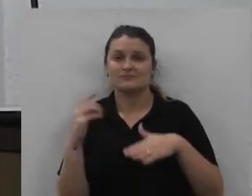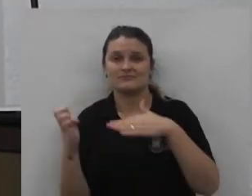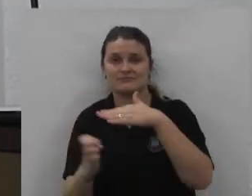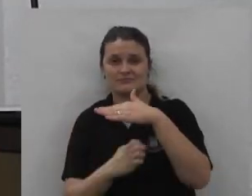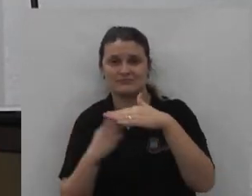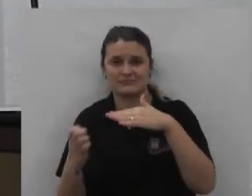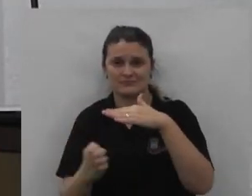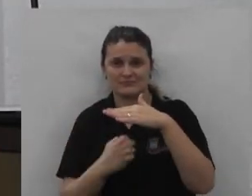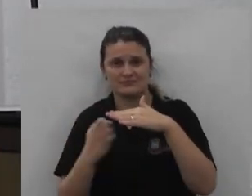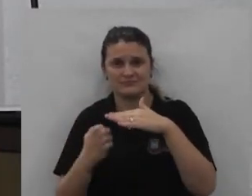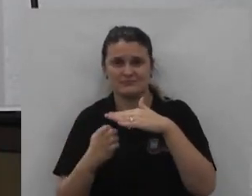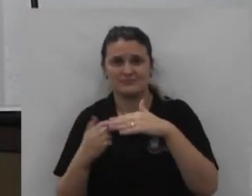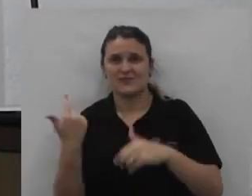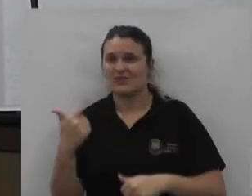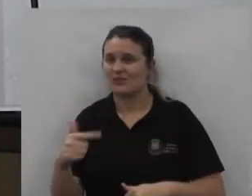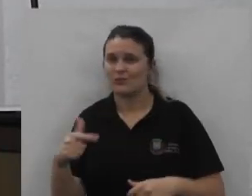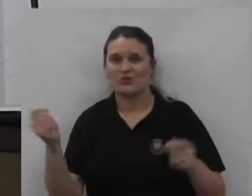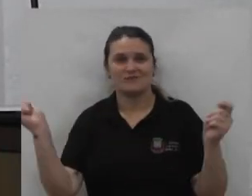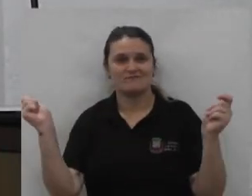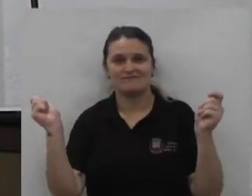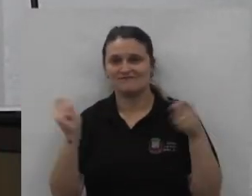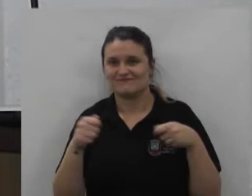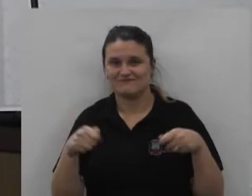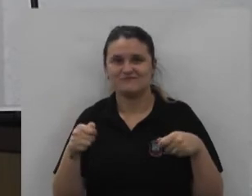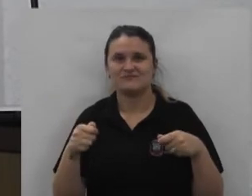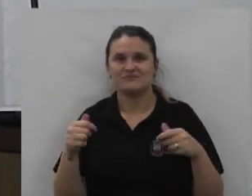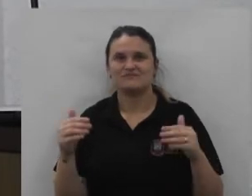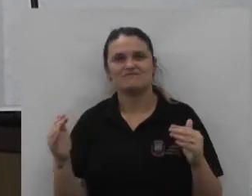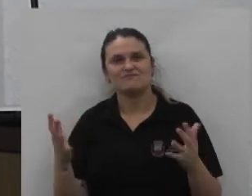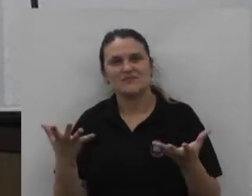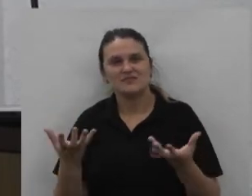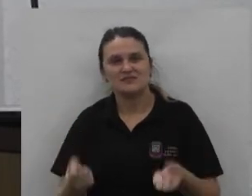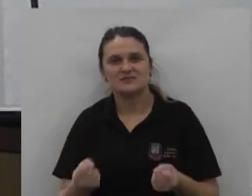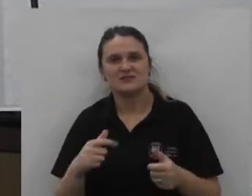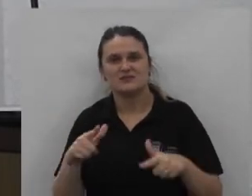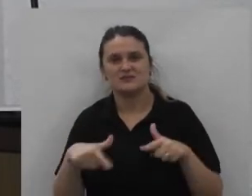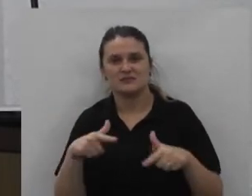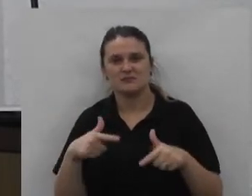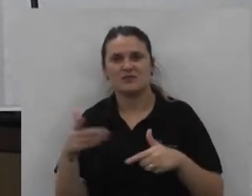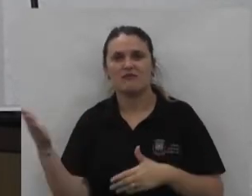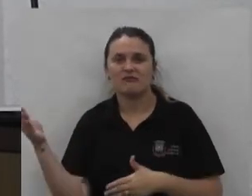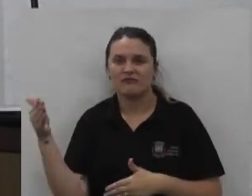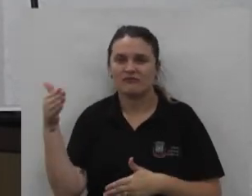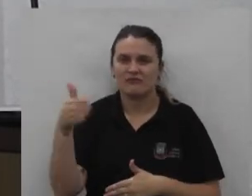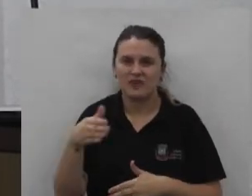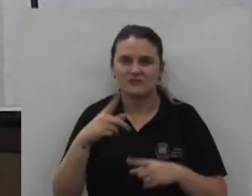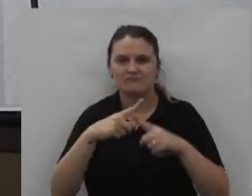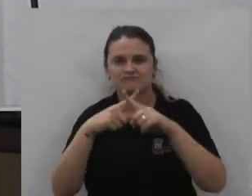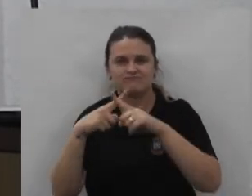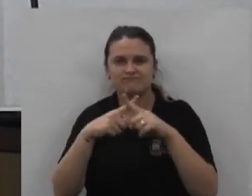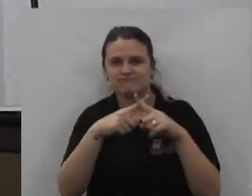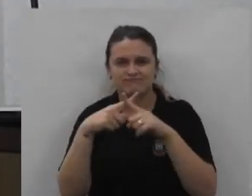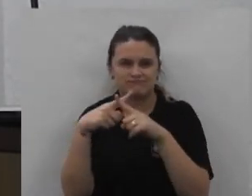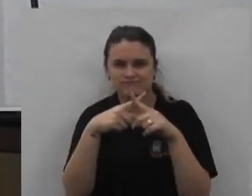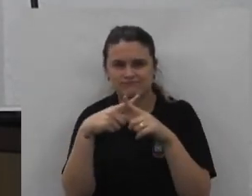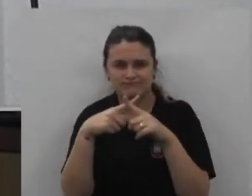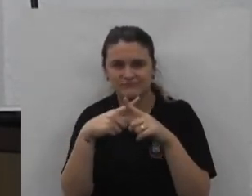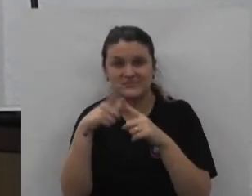sem uma condição de assumir uma obra vem para a concorrência